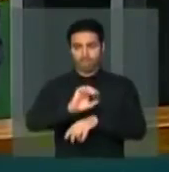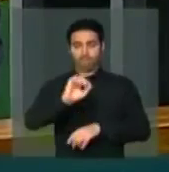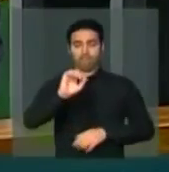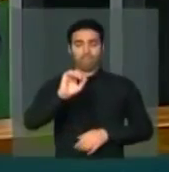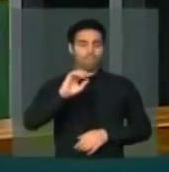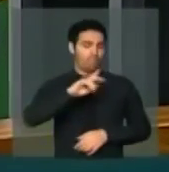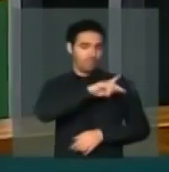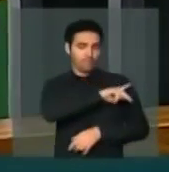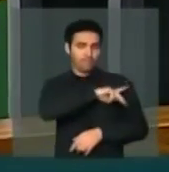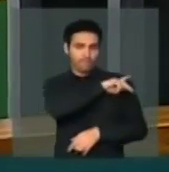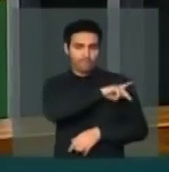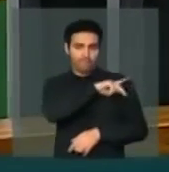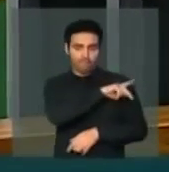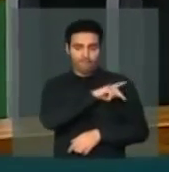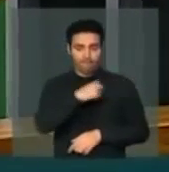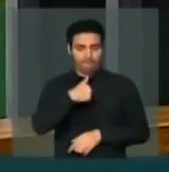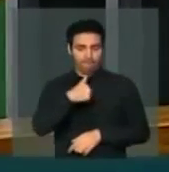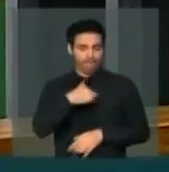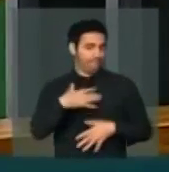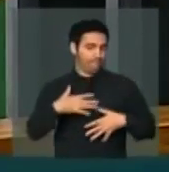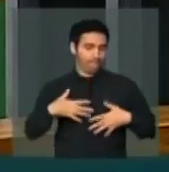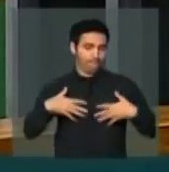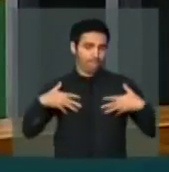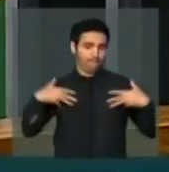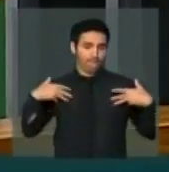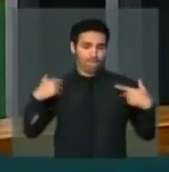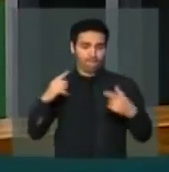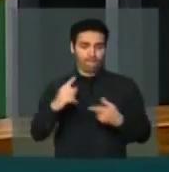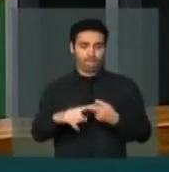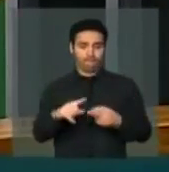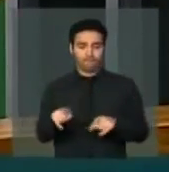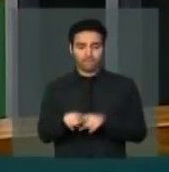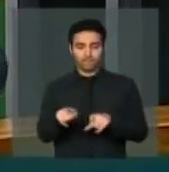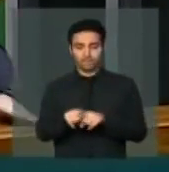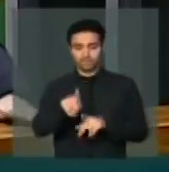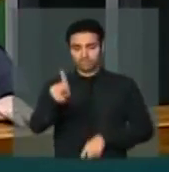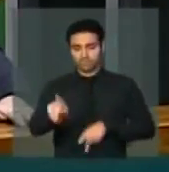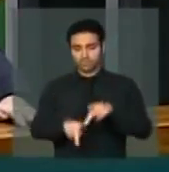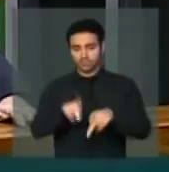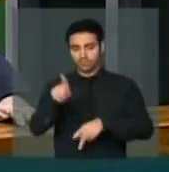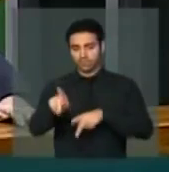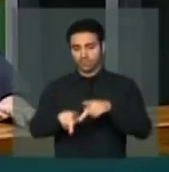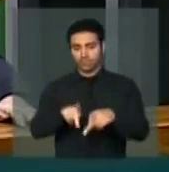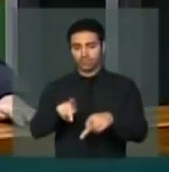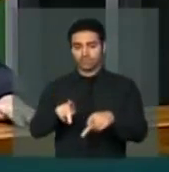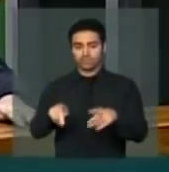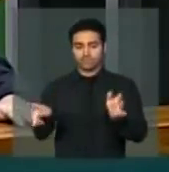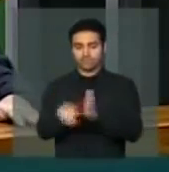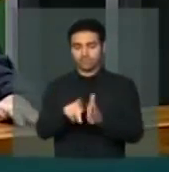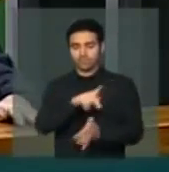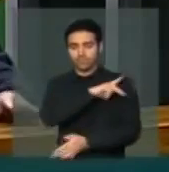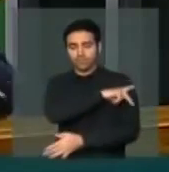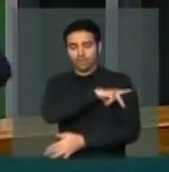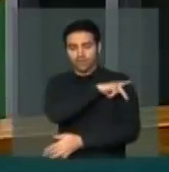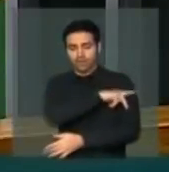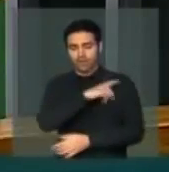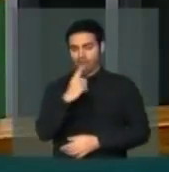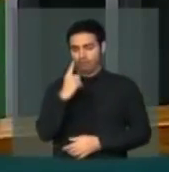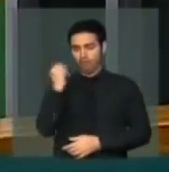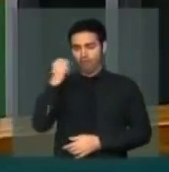o qual tenho a honra de, por determinação do povo piauiense, representá-lo.